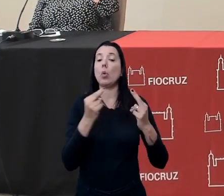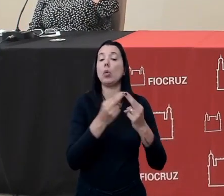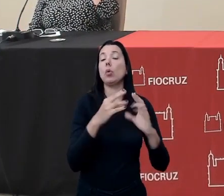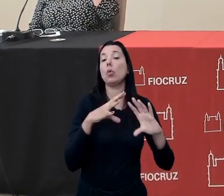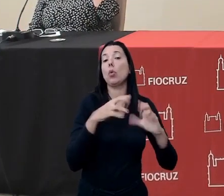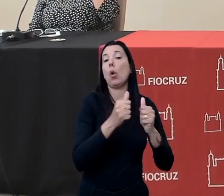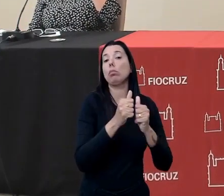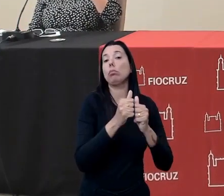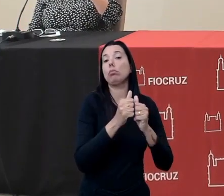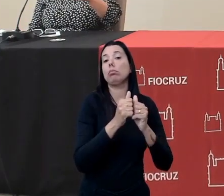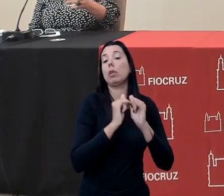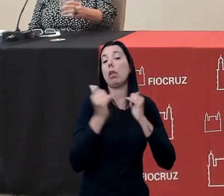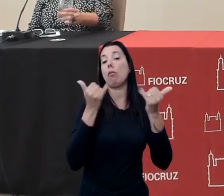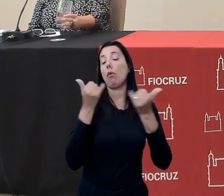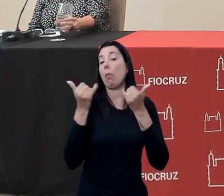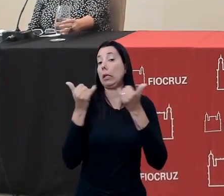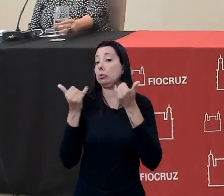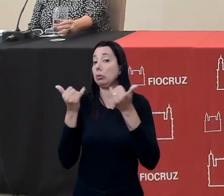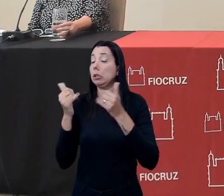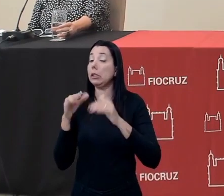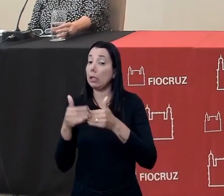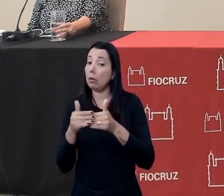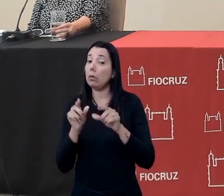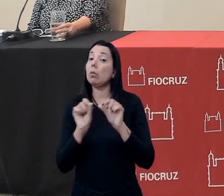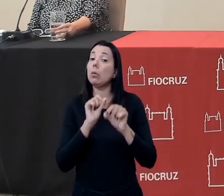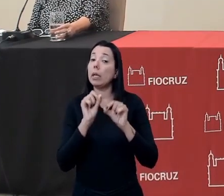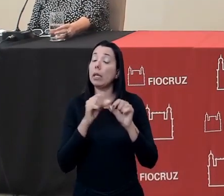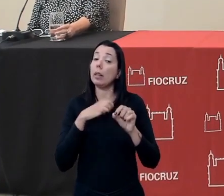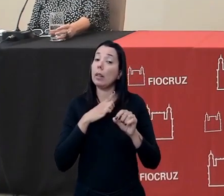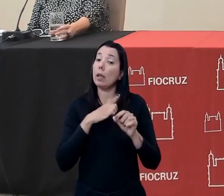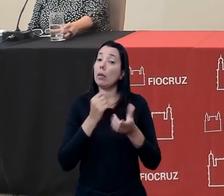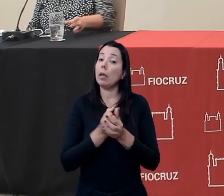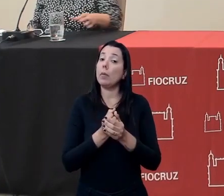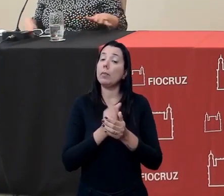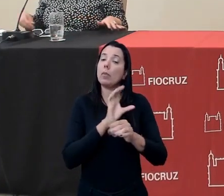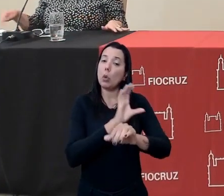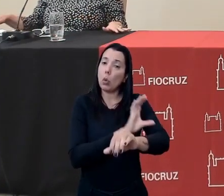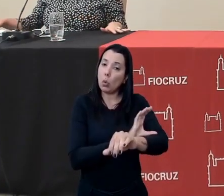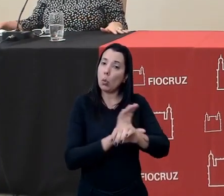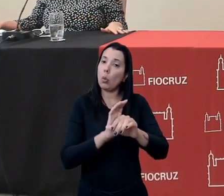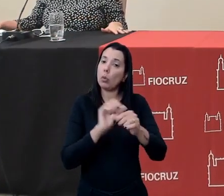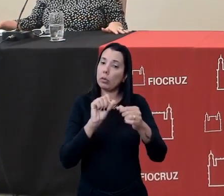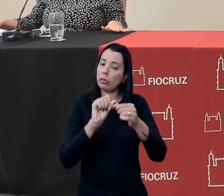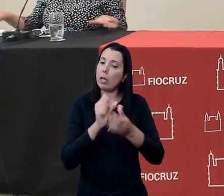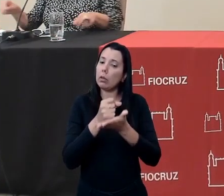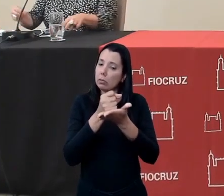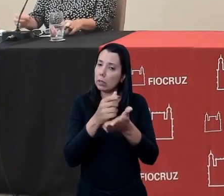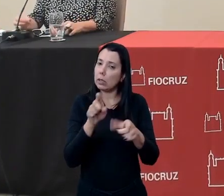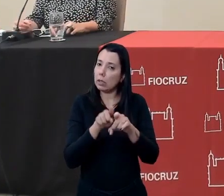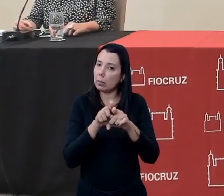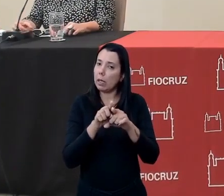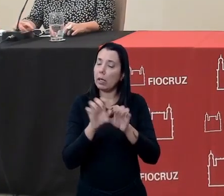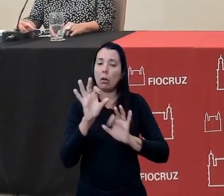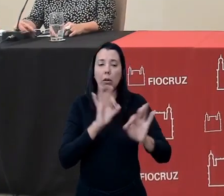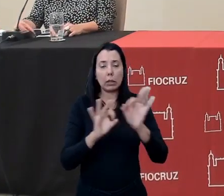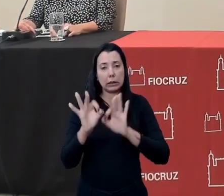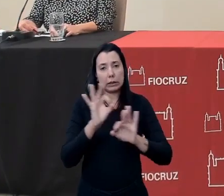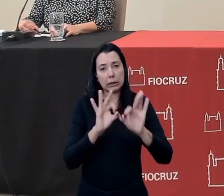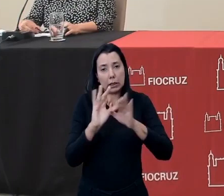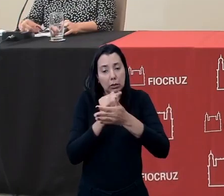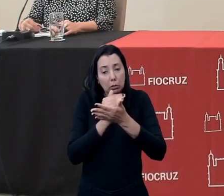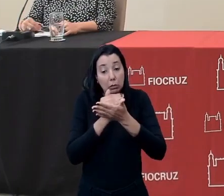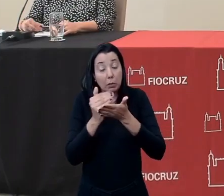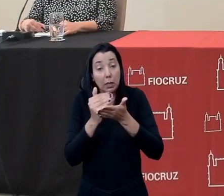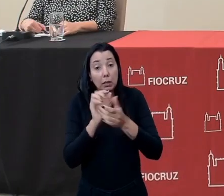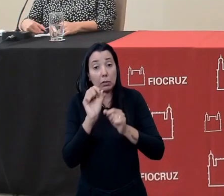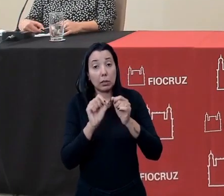informações, e lá no site da Unasus tem também os cursos que vêm sendo realizados, vêm sendo construídos, a partir